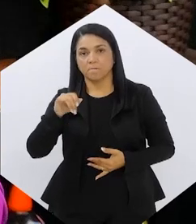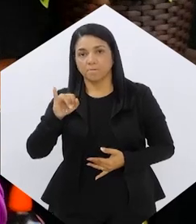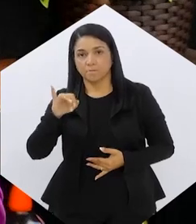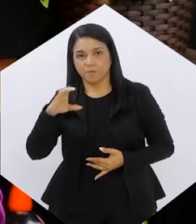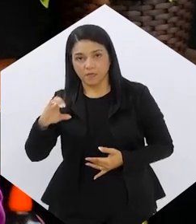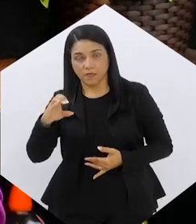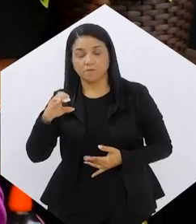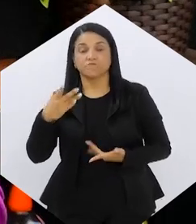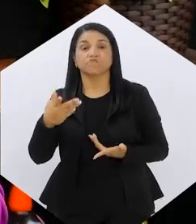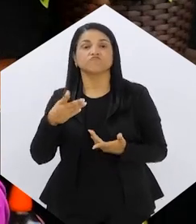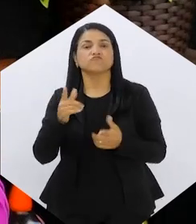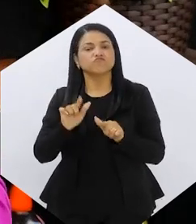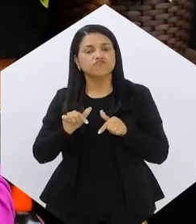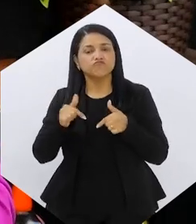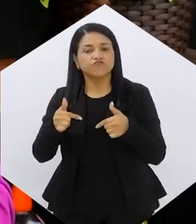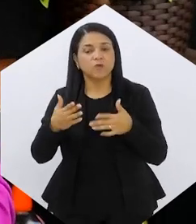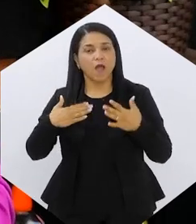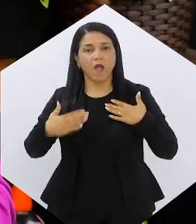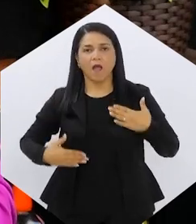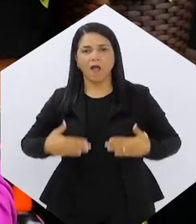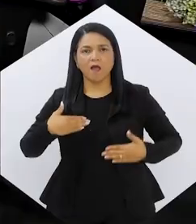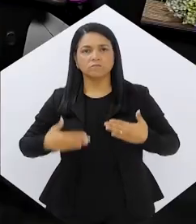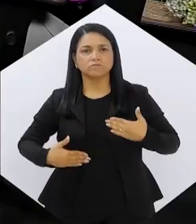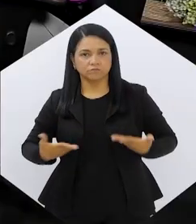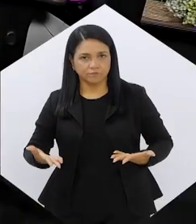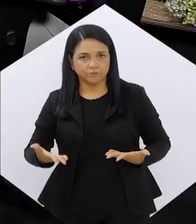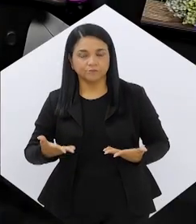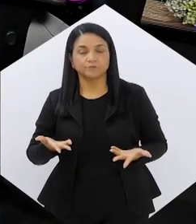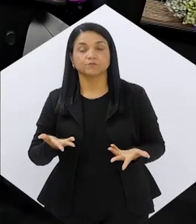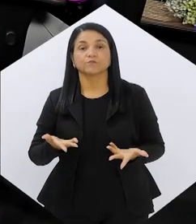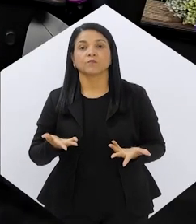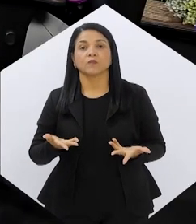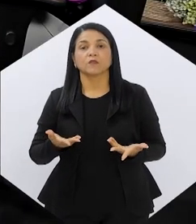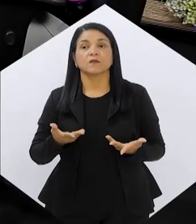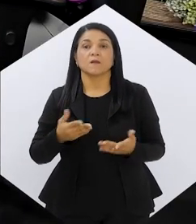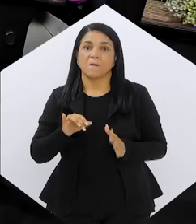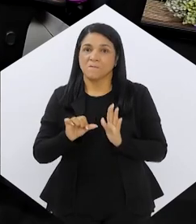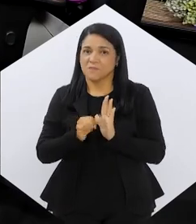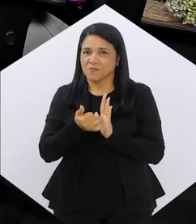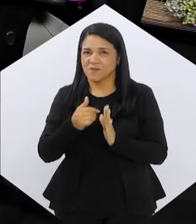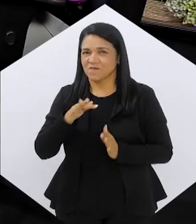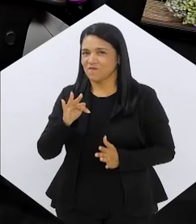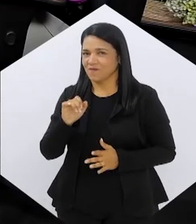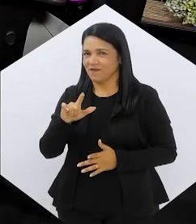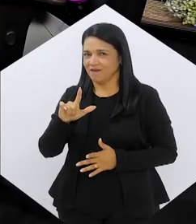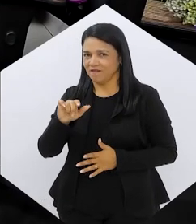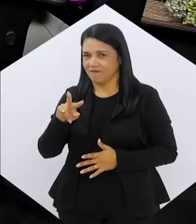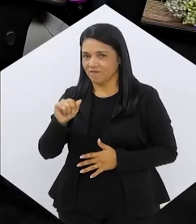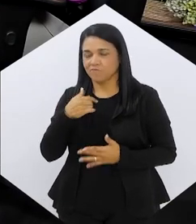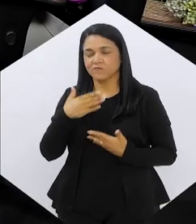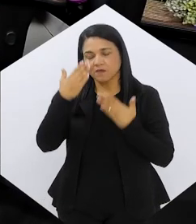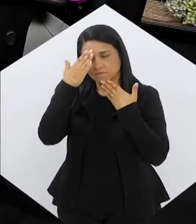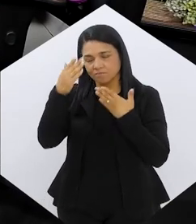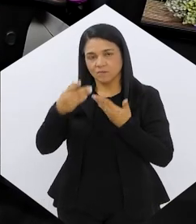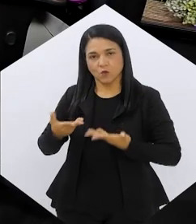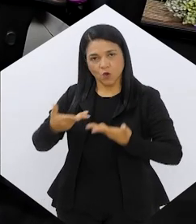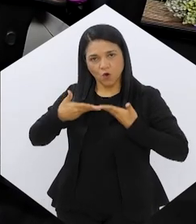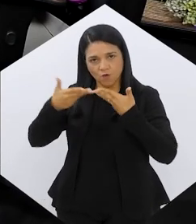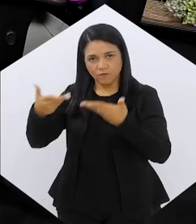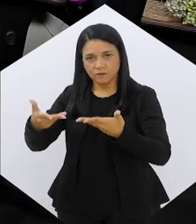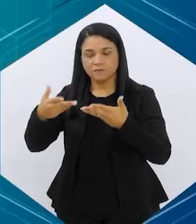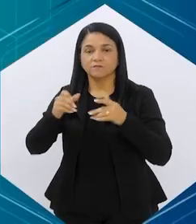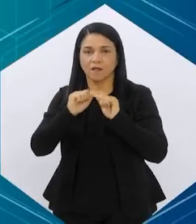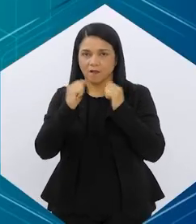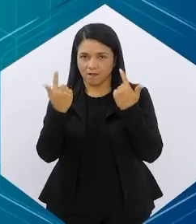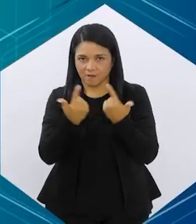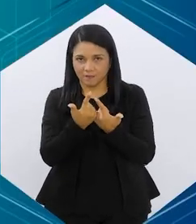eles funcionam e agem aí no nosso corpo? Bom, Flávia, primeiramente, né, queria agradecer mais uma vez o convite da Alerj, tá?